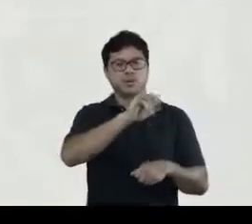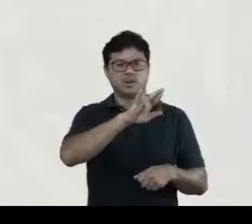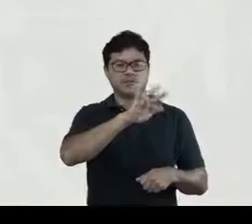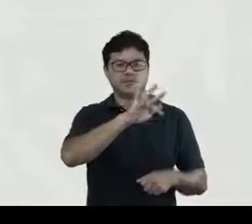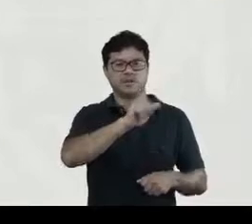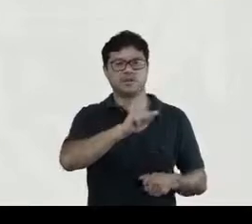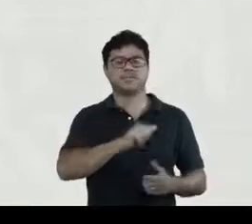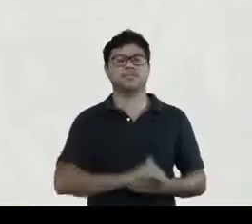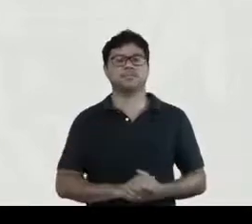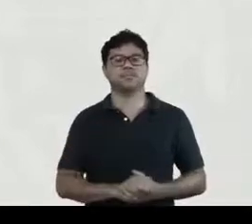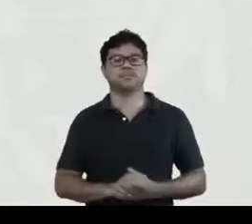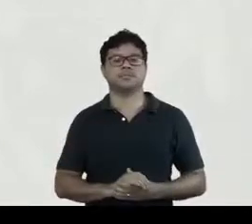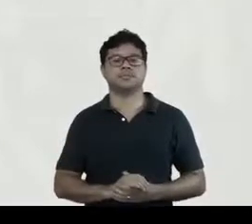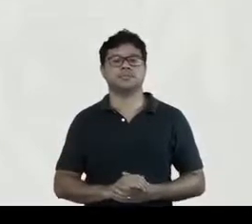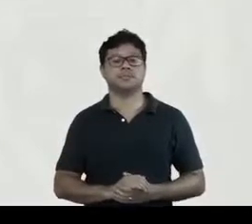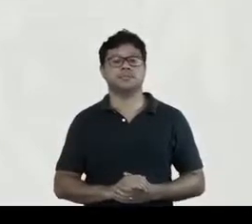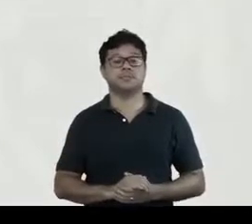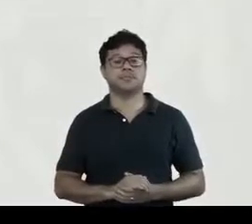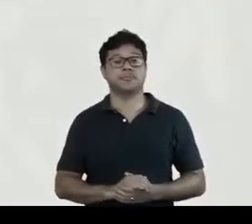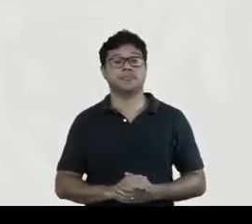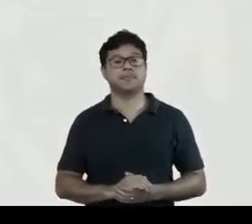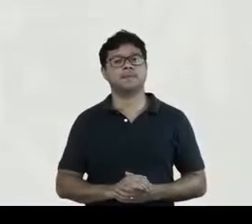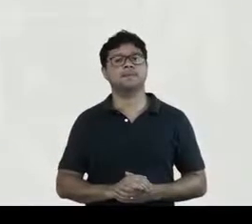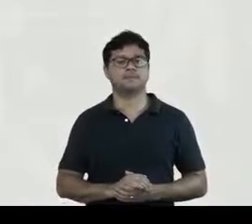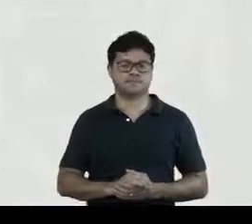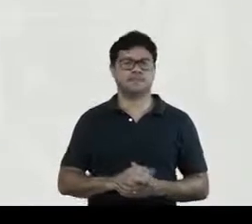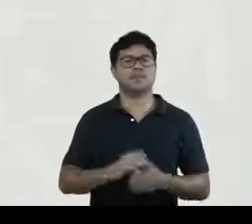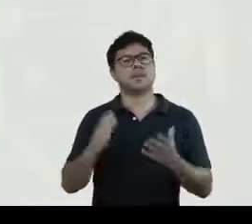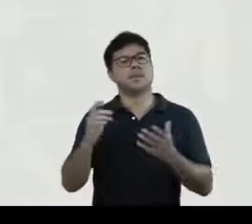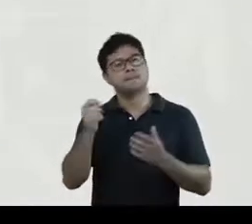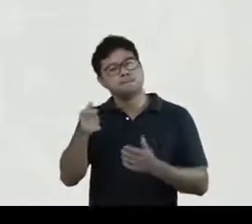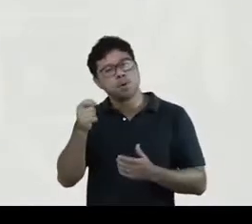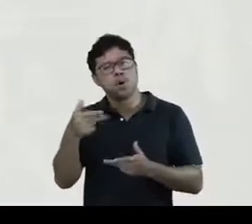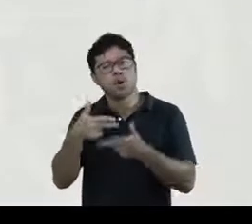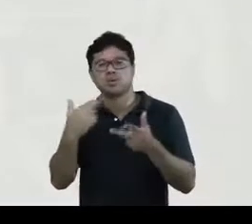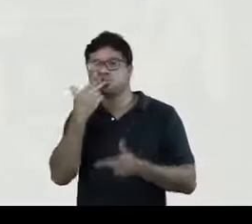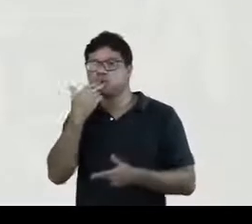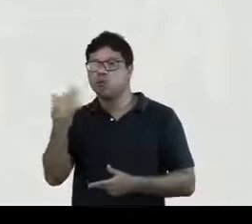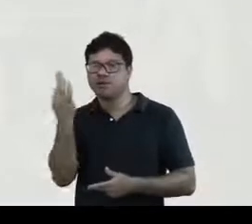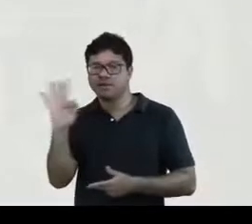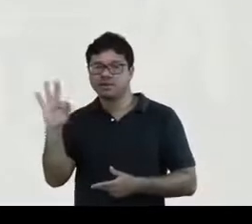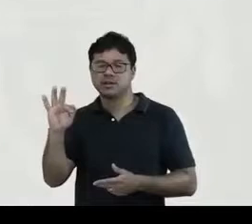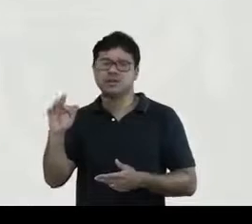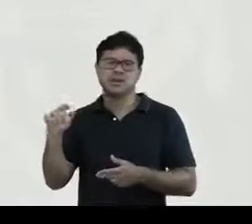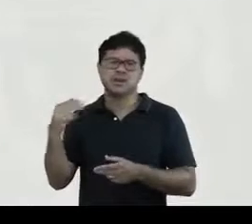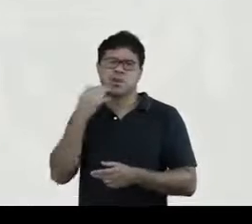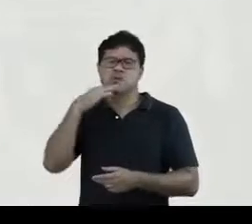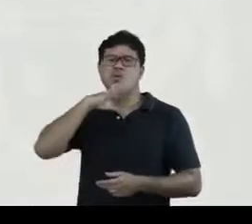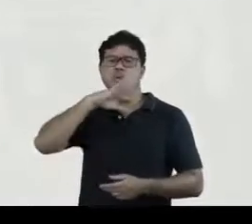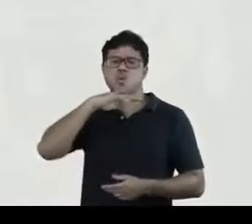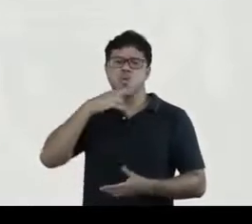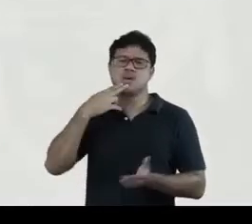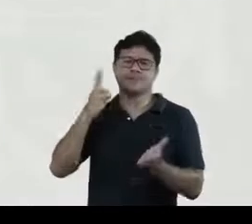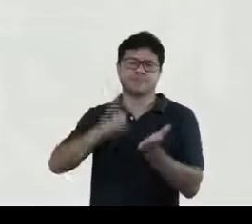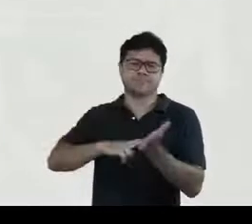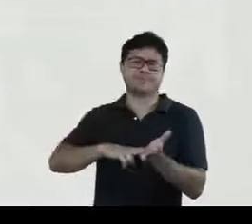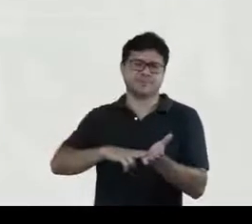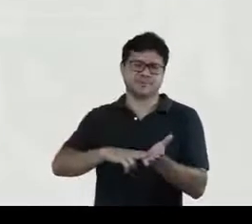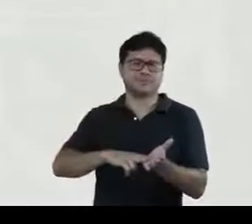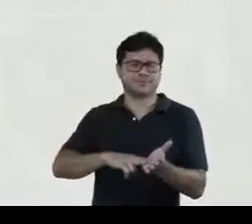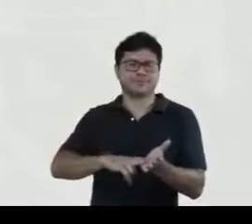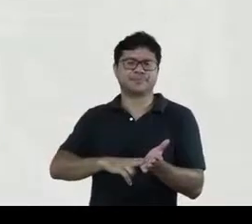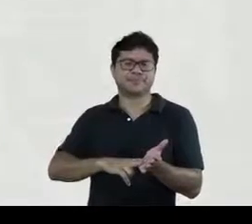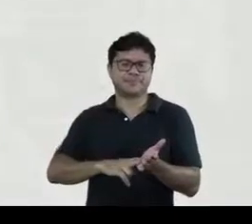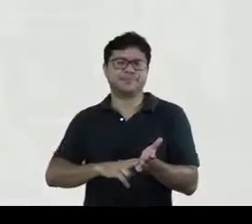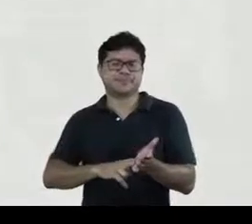Há muito poucas coisas no francês e coisas meio malvadas, devo avançar. A parte do